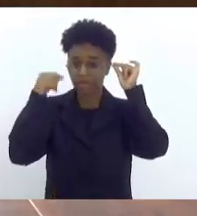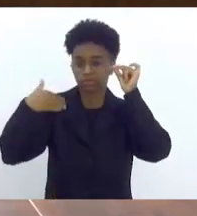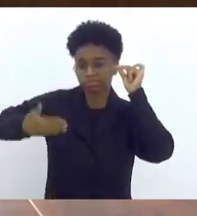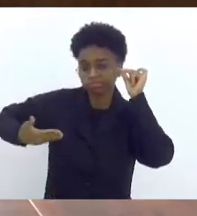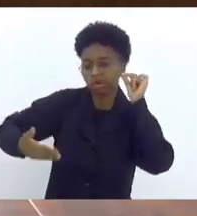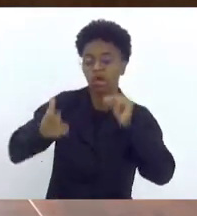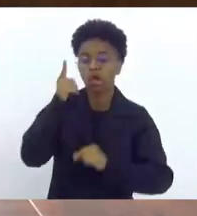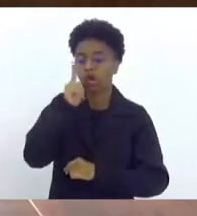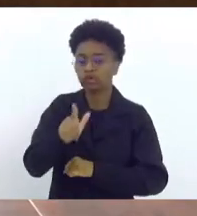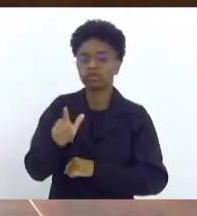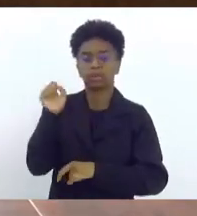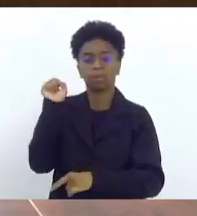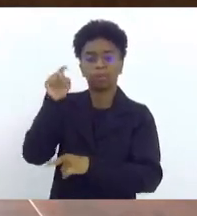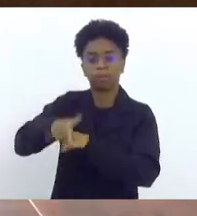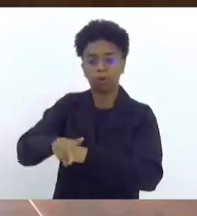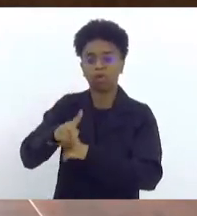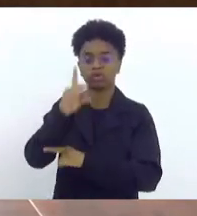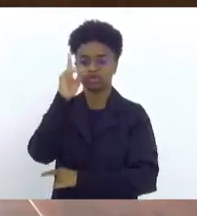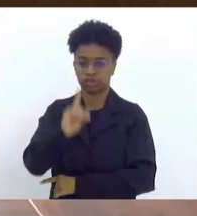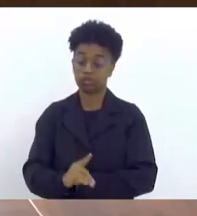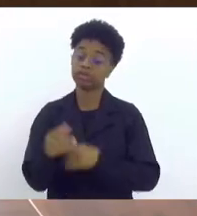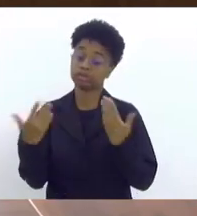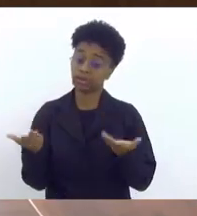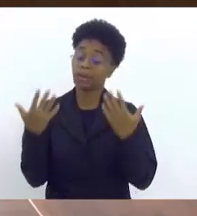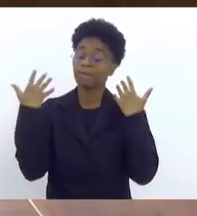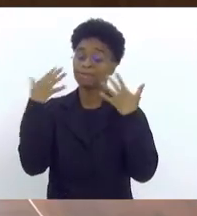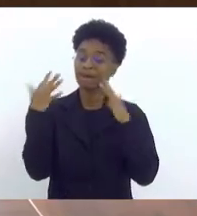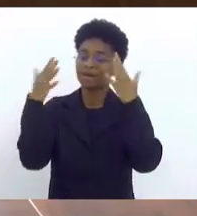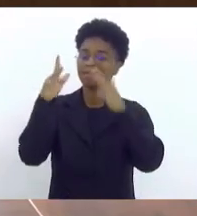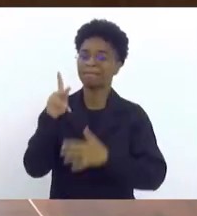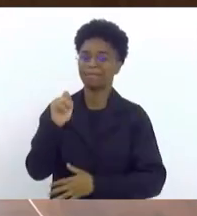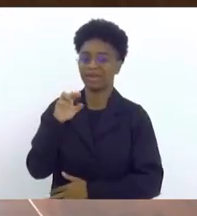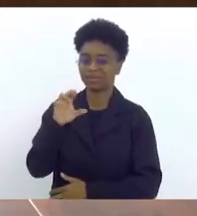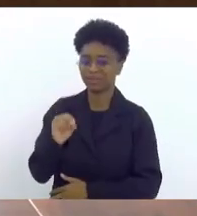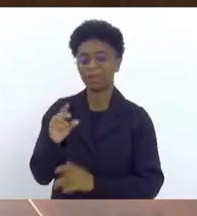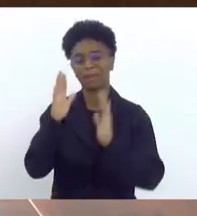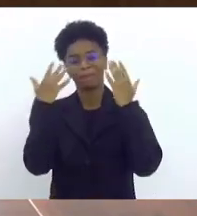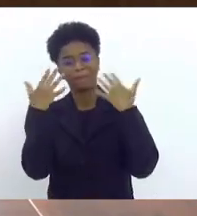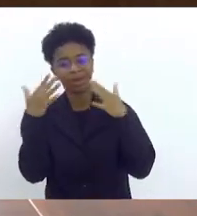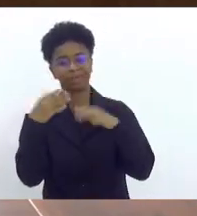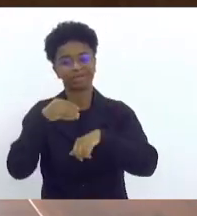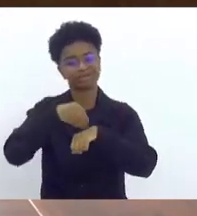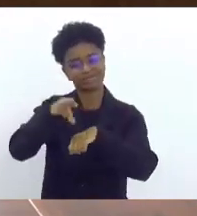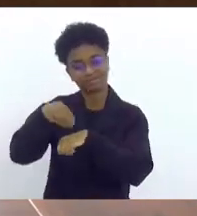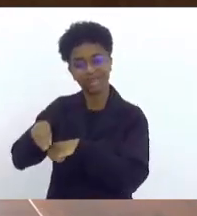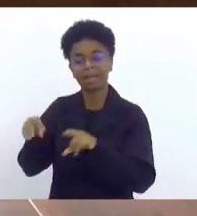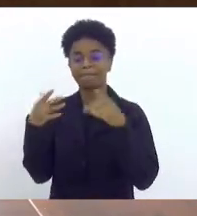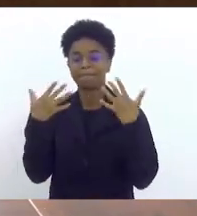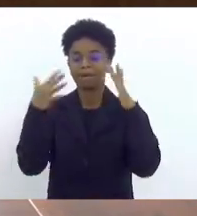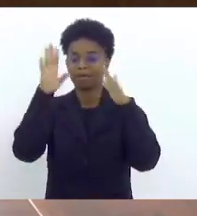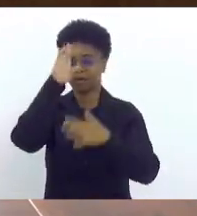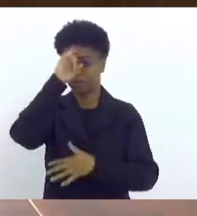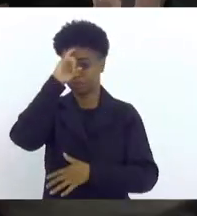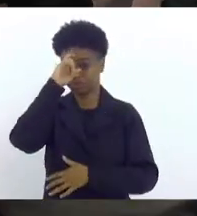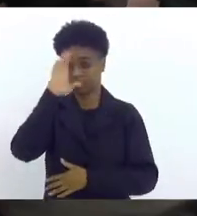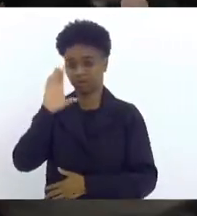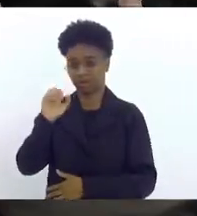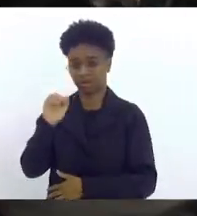chegar a esse posto. Parabéns, Pedro, parabéns à indicação, parabéns ao nosso hospital Cardoso Fontes.